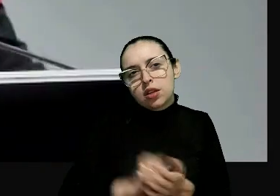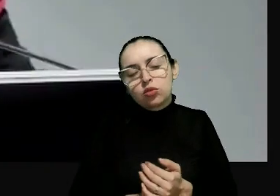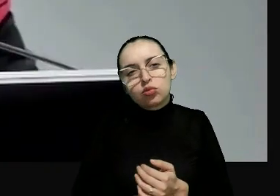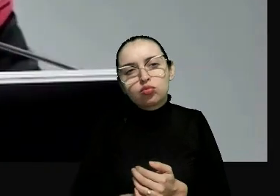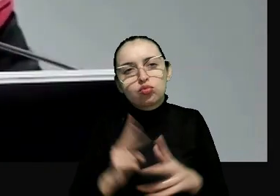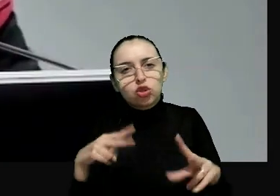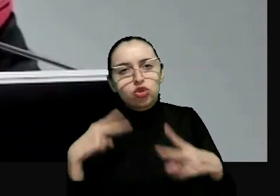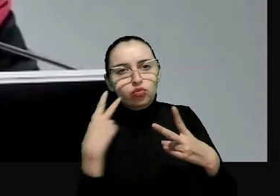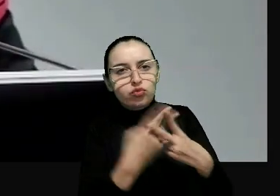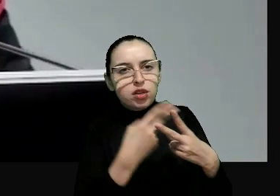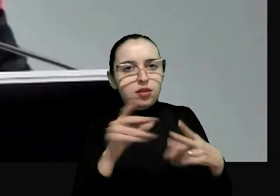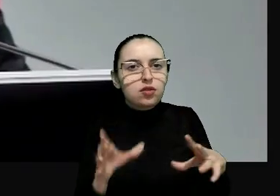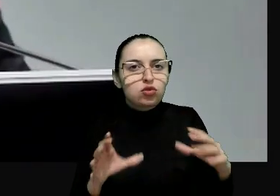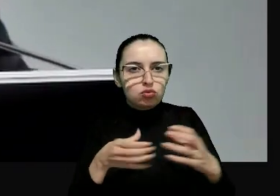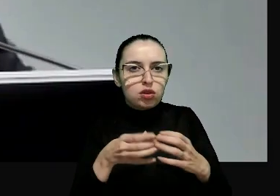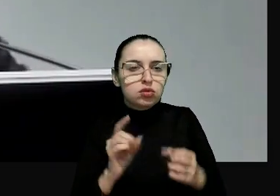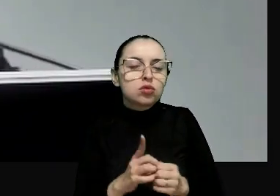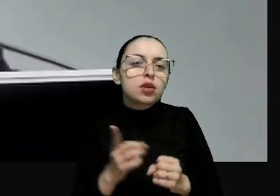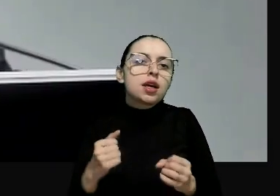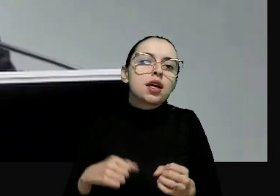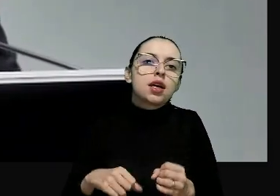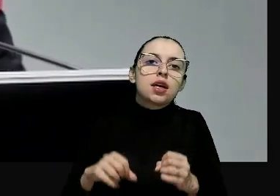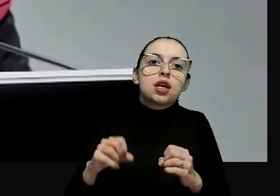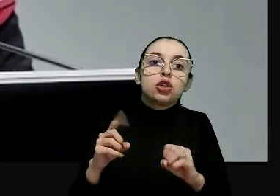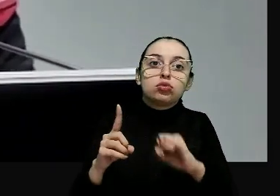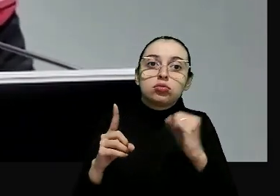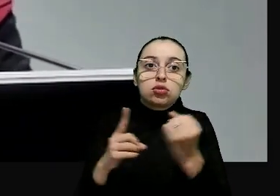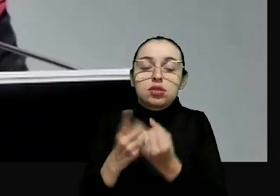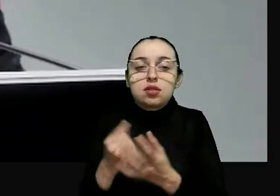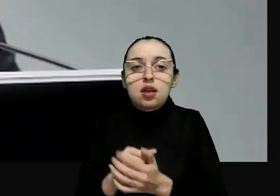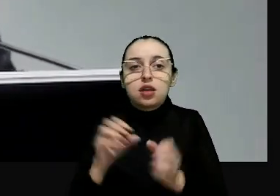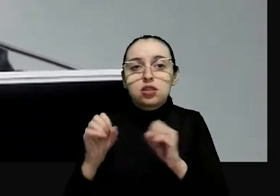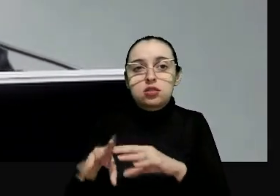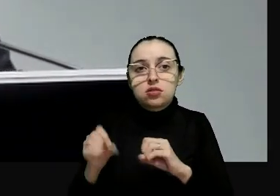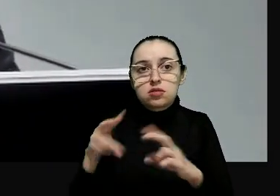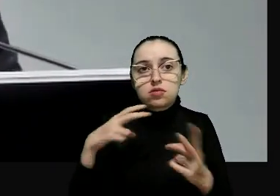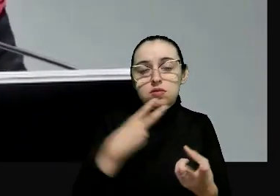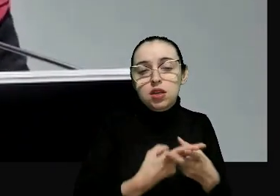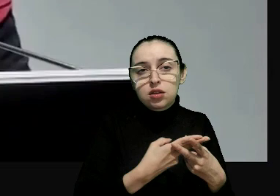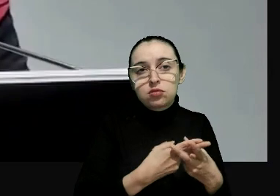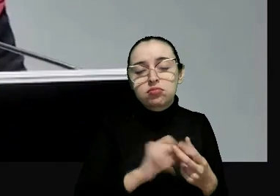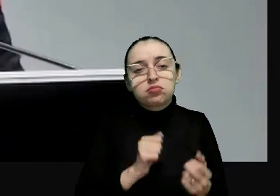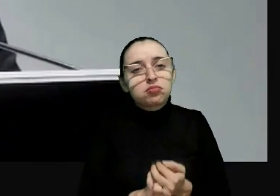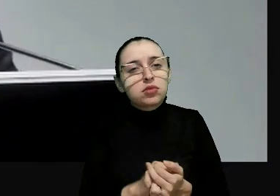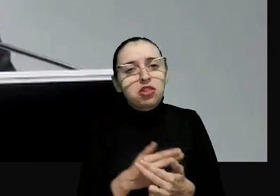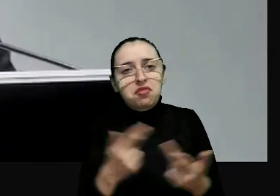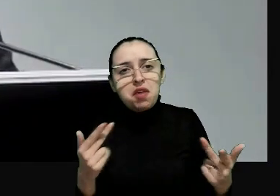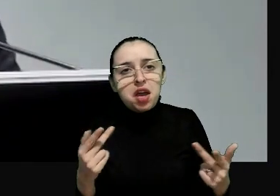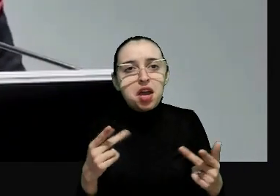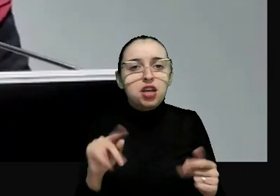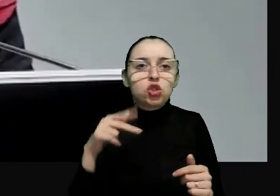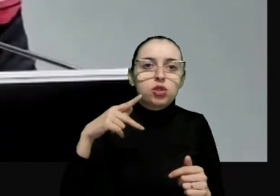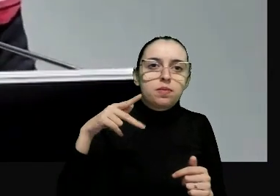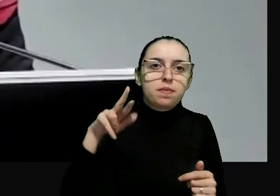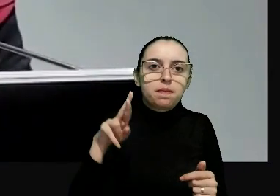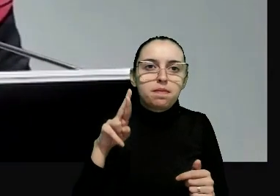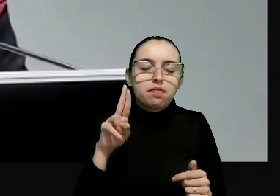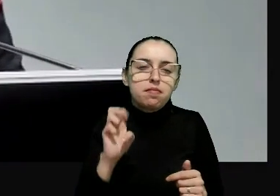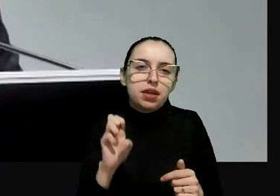sistema prisional e o nosso sistema sócio-educativo, percorrendo o presídio de Urso Branco, em Rondônia, Complexo Tatuapé,